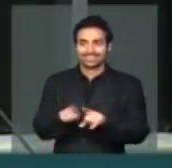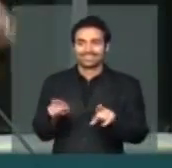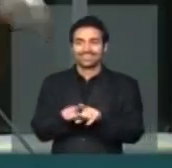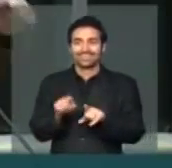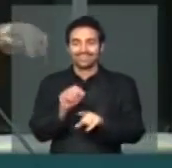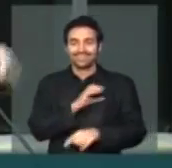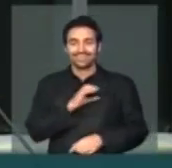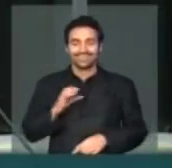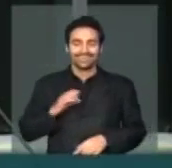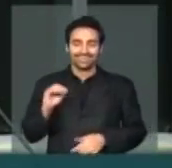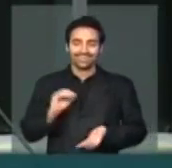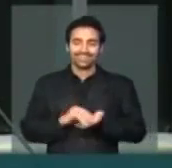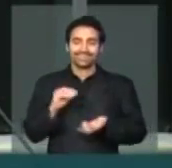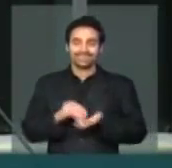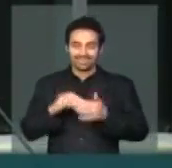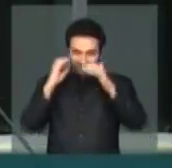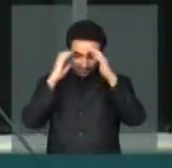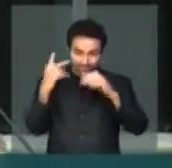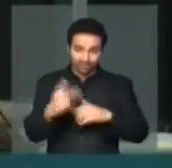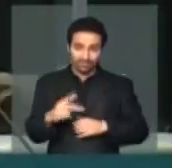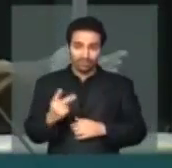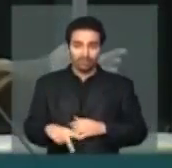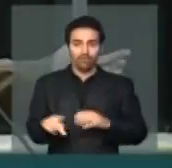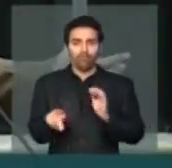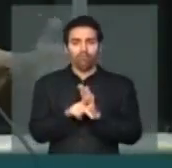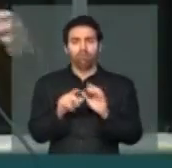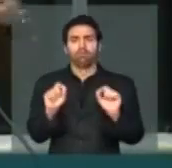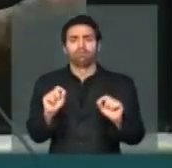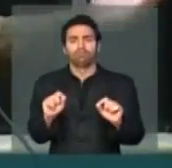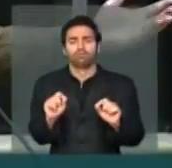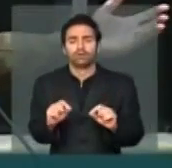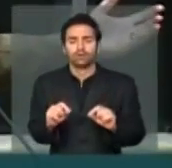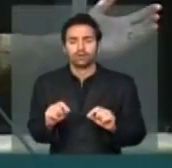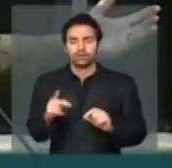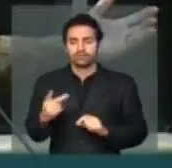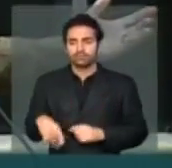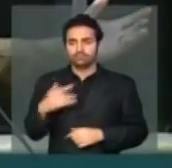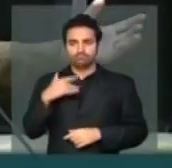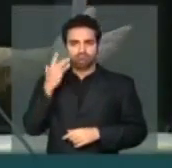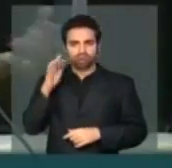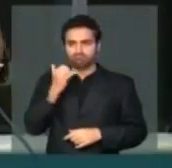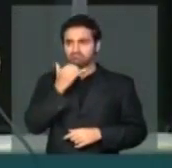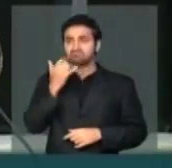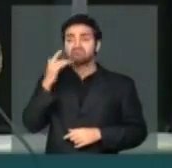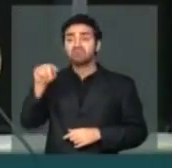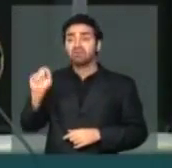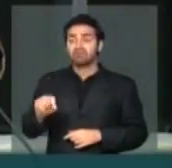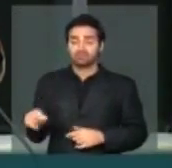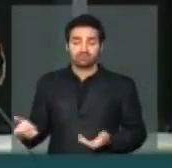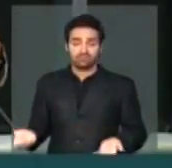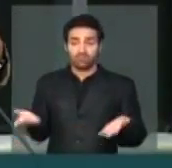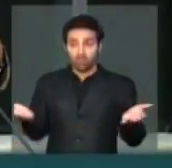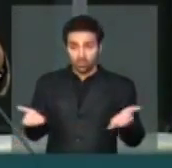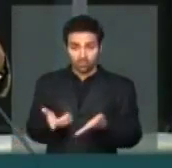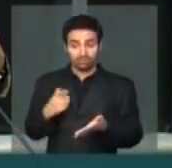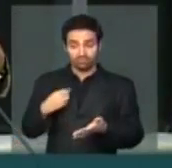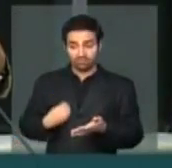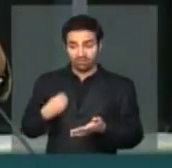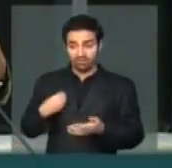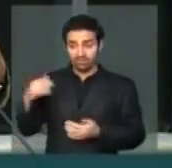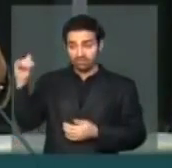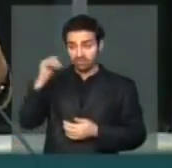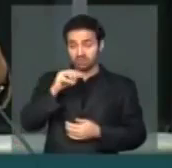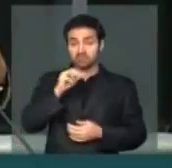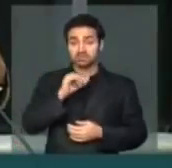esfaqueada aqui pela cúpula da Câmara, não sei por quem. Eu hoje via no avião se